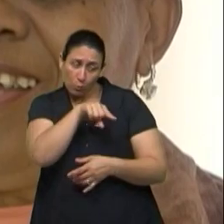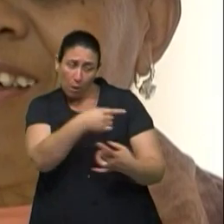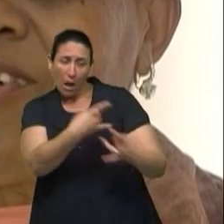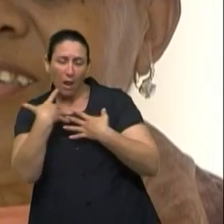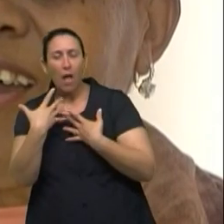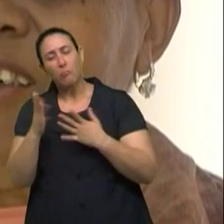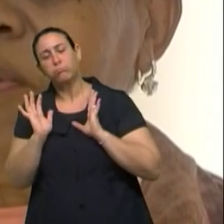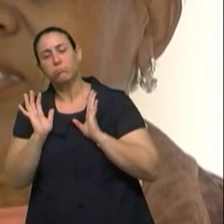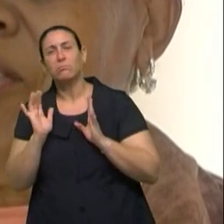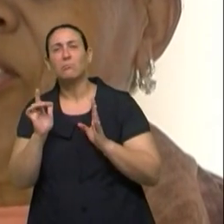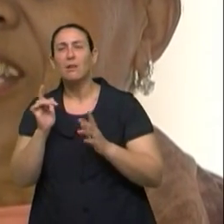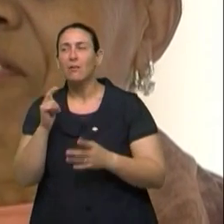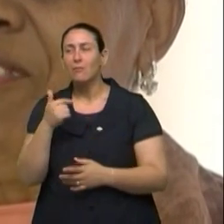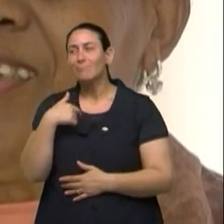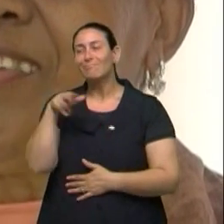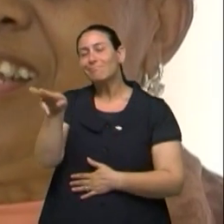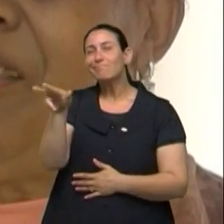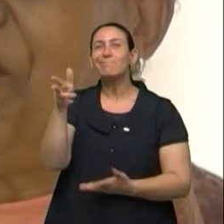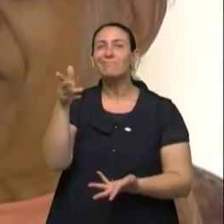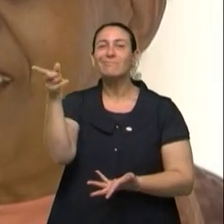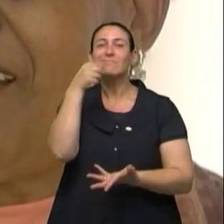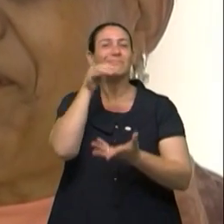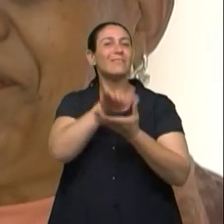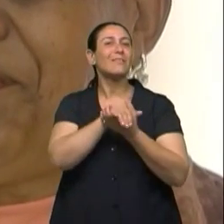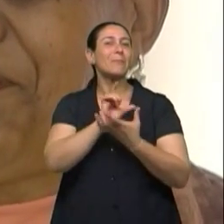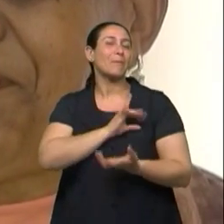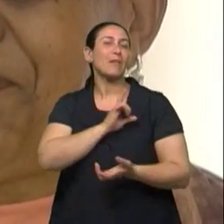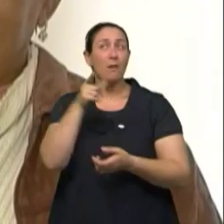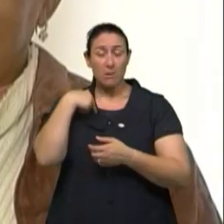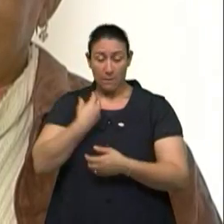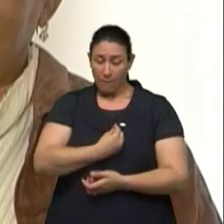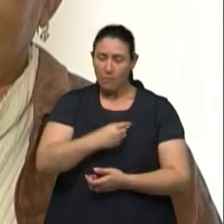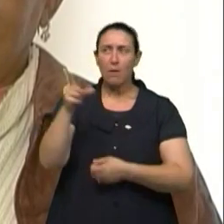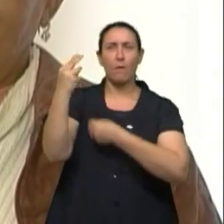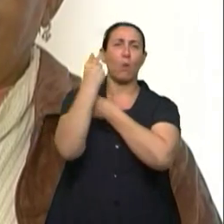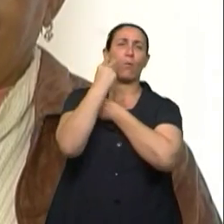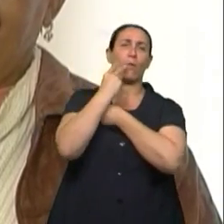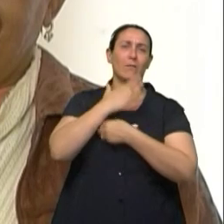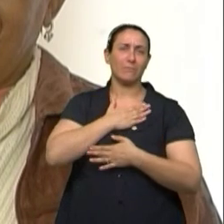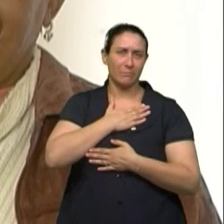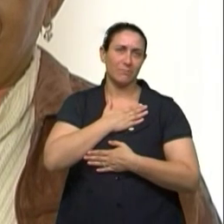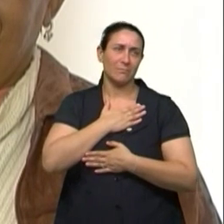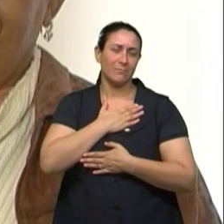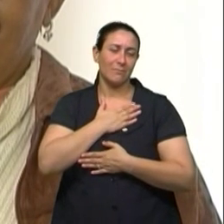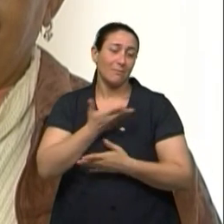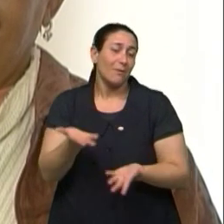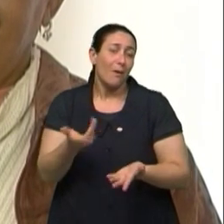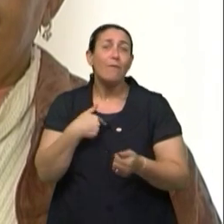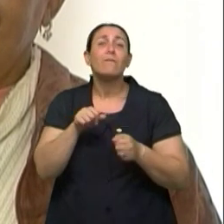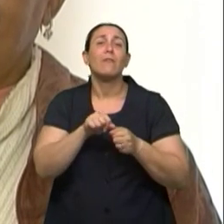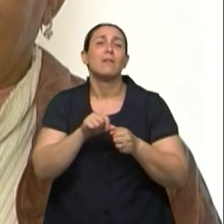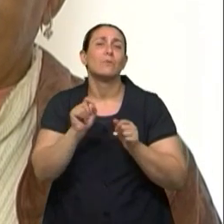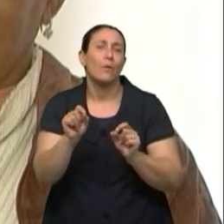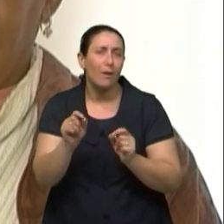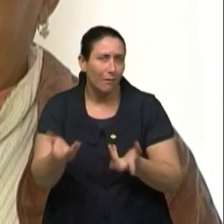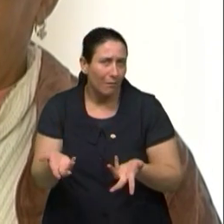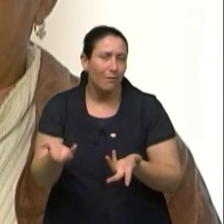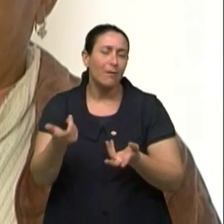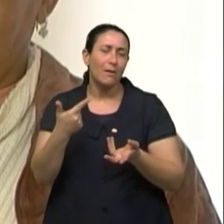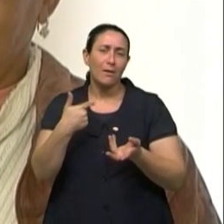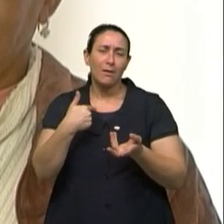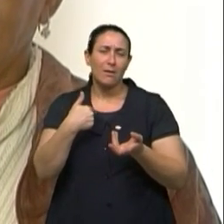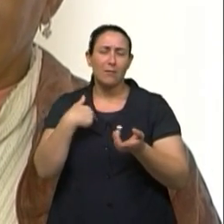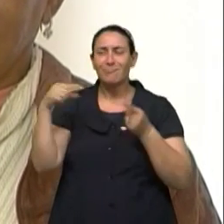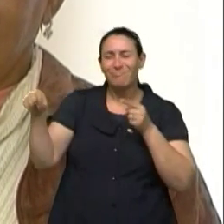Ele ia cuidar eu, enquanto ele vivesse, ele ia me cuidar. Então o que eu faço? Eu, para não entrar em